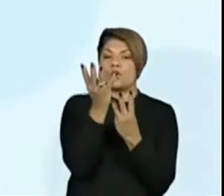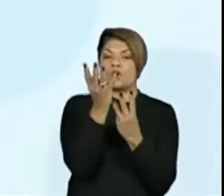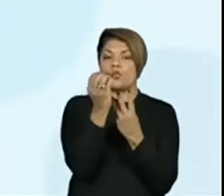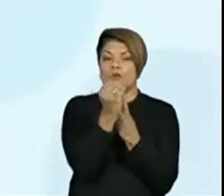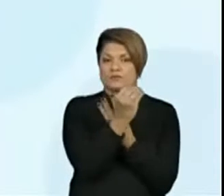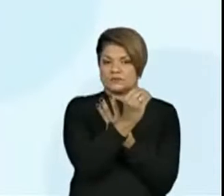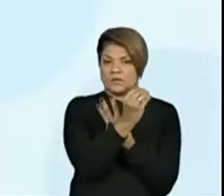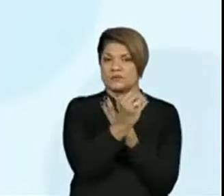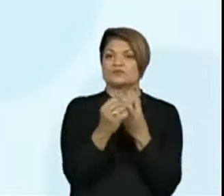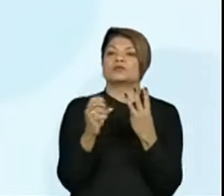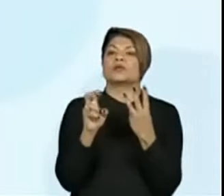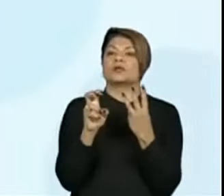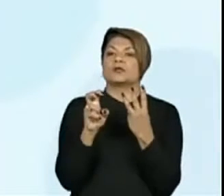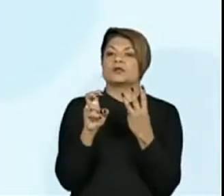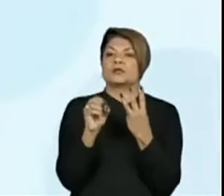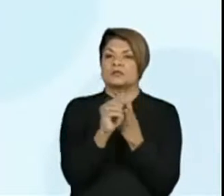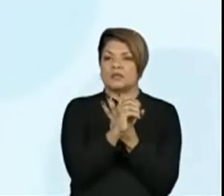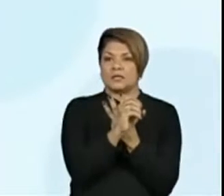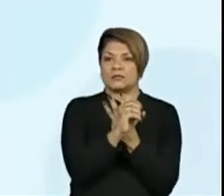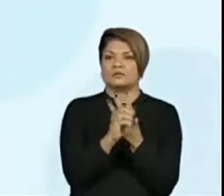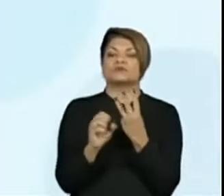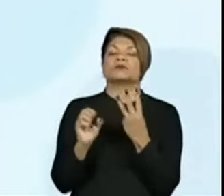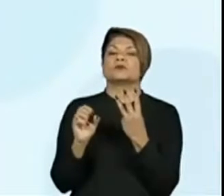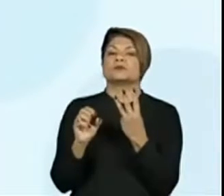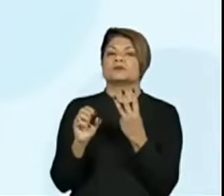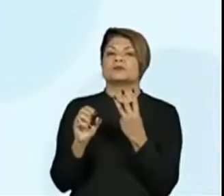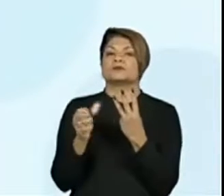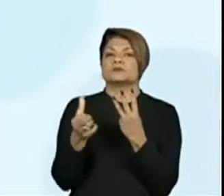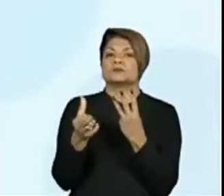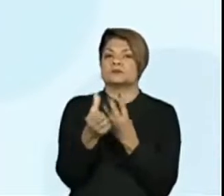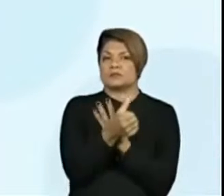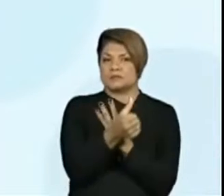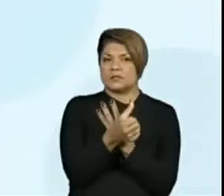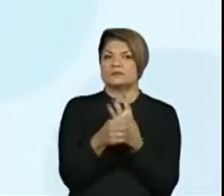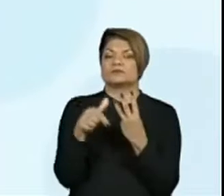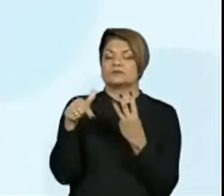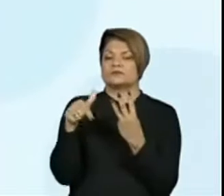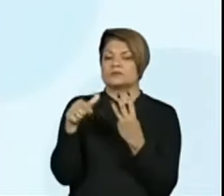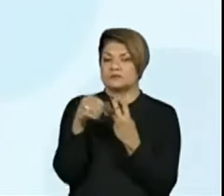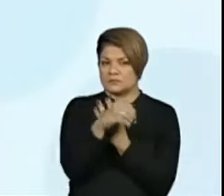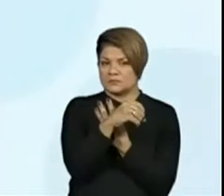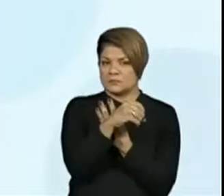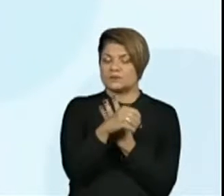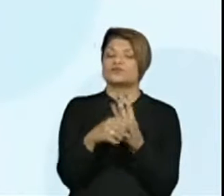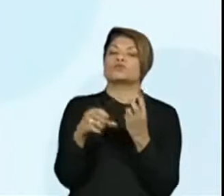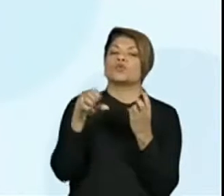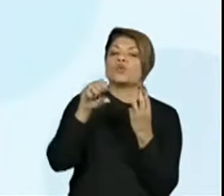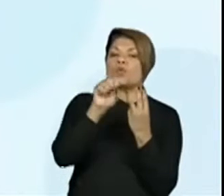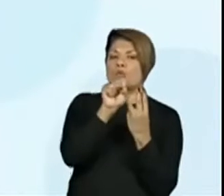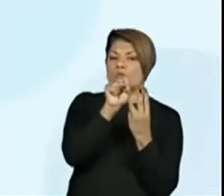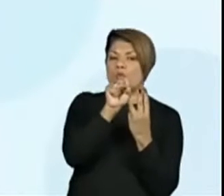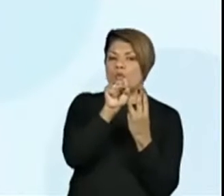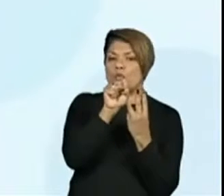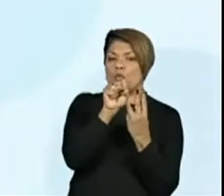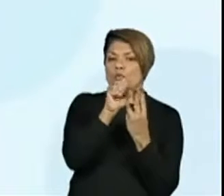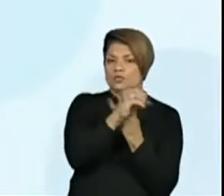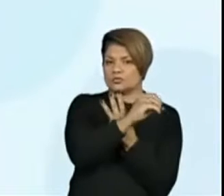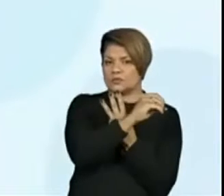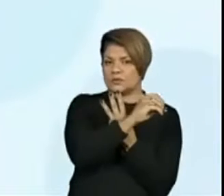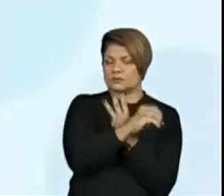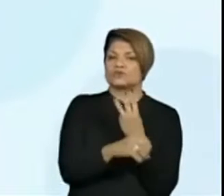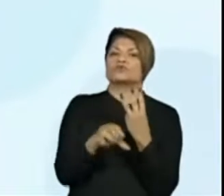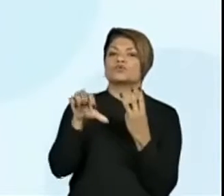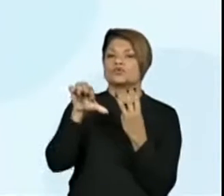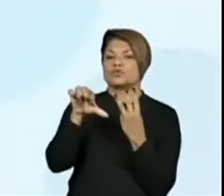Quatrocentos, quinhentos, seiscentos, setecentos, oitocentos e até aqui o